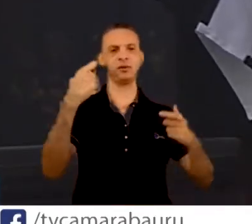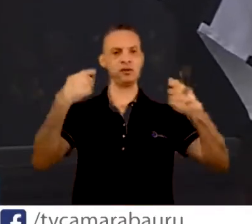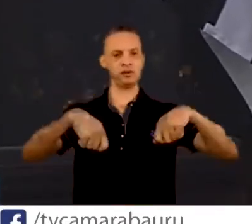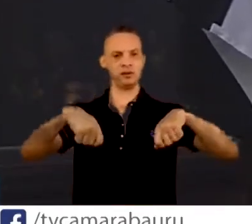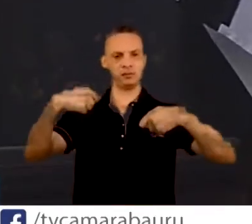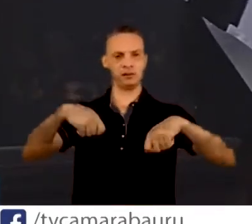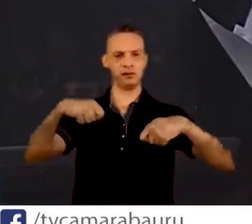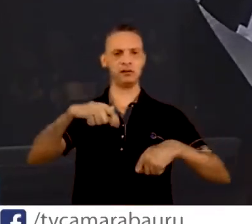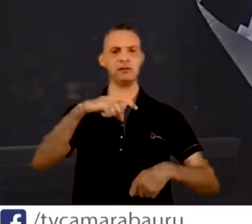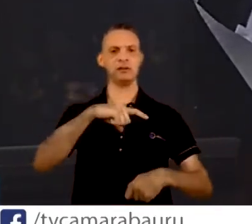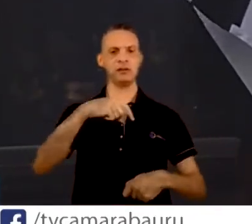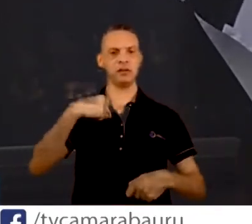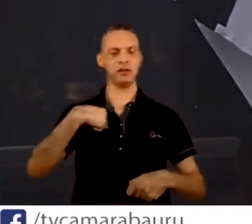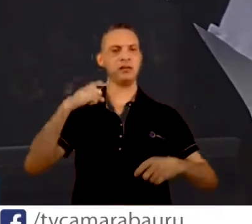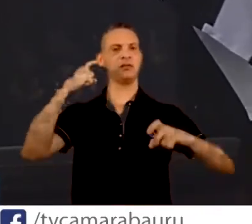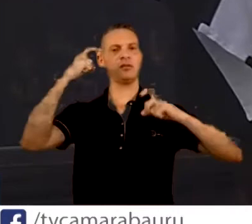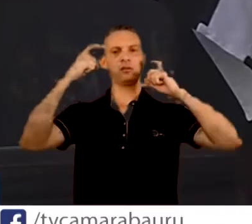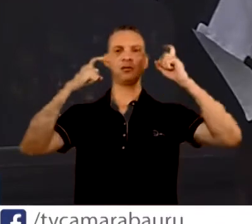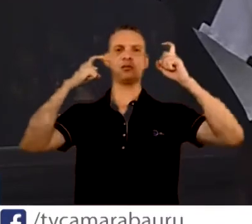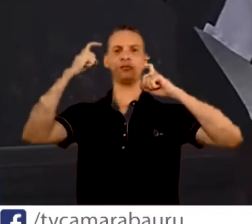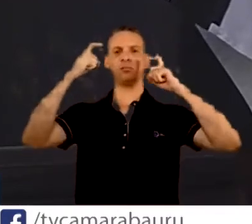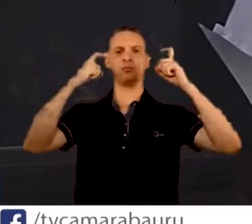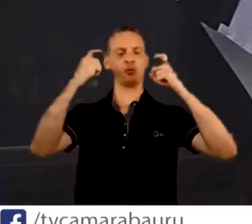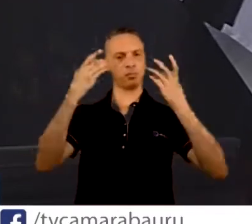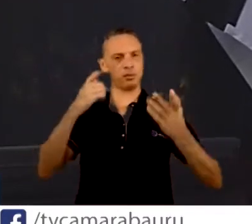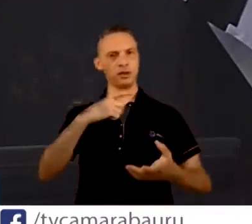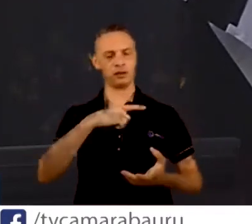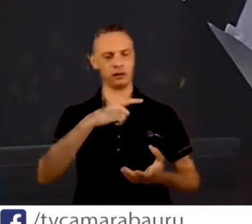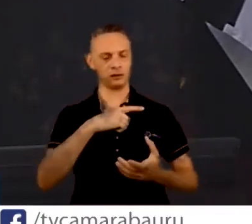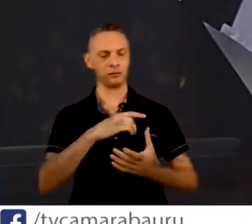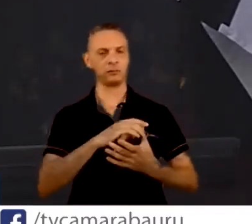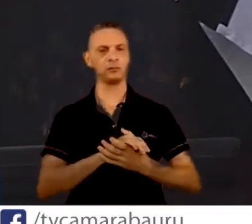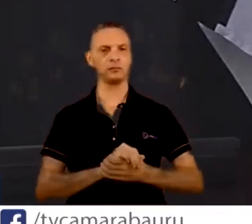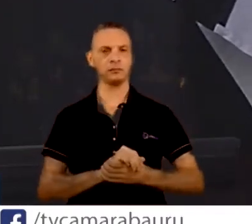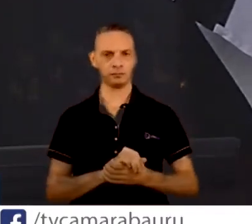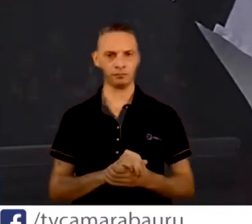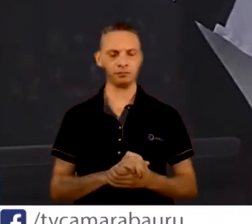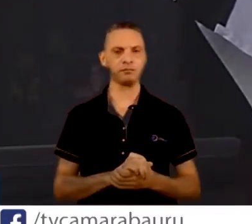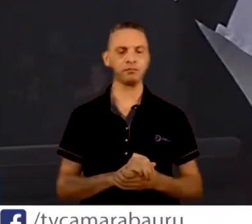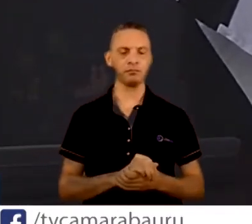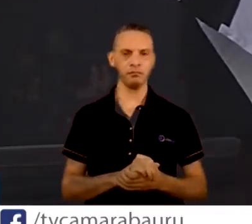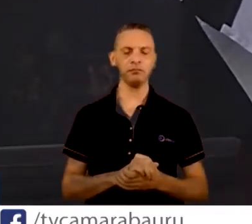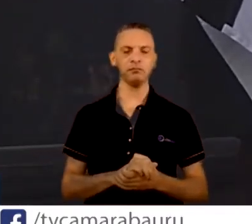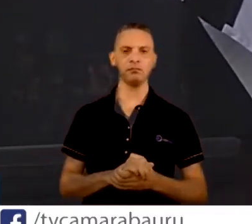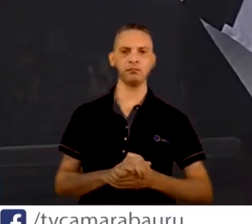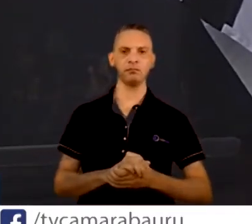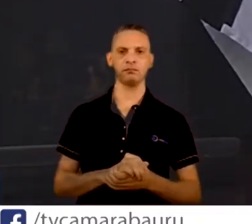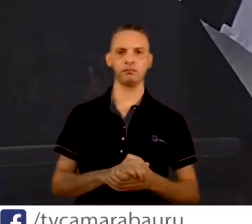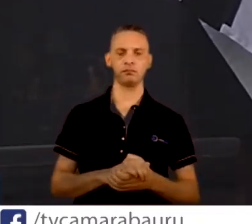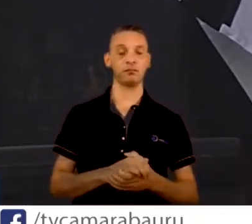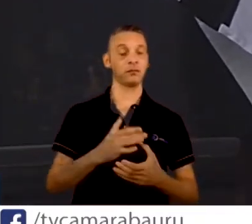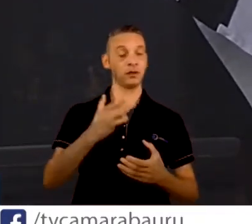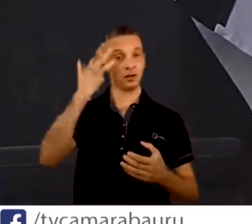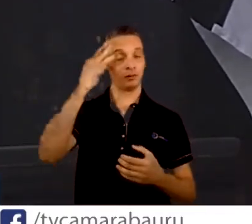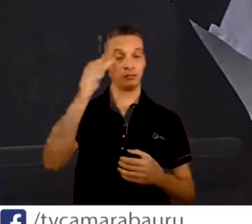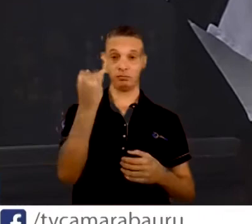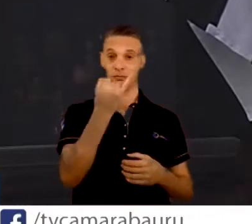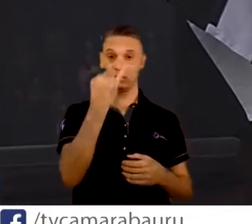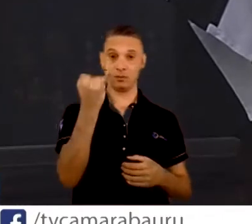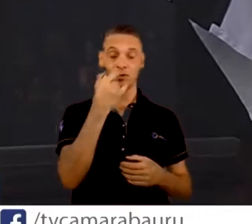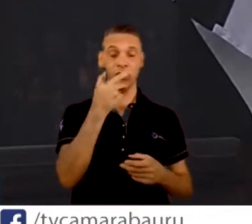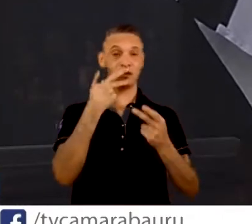este posicionamento. E eu acho importante a gente fazer